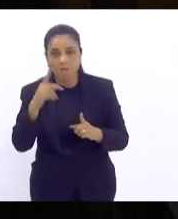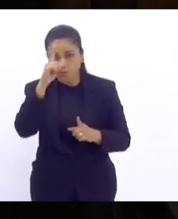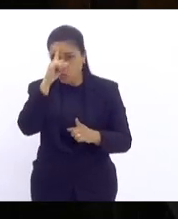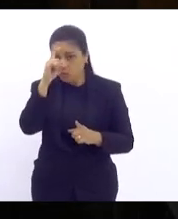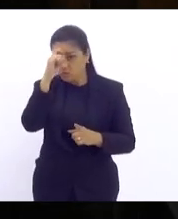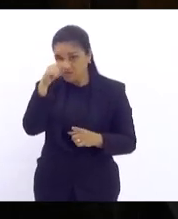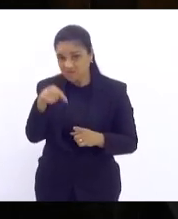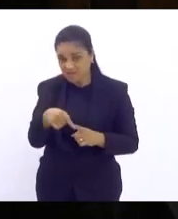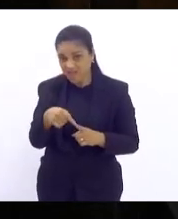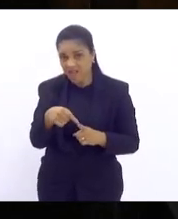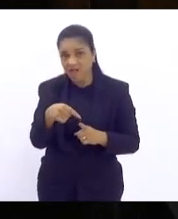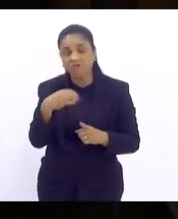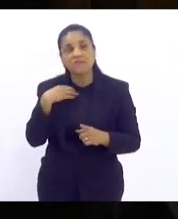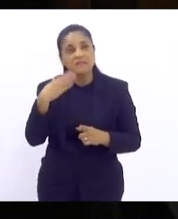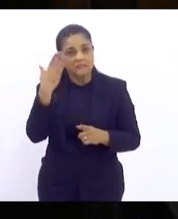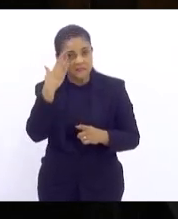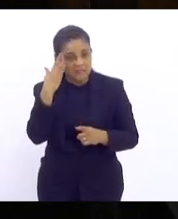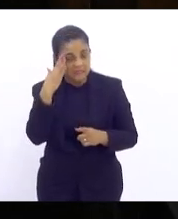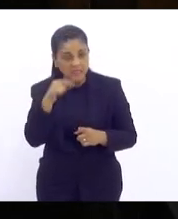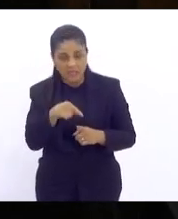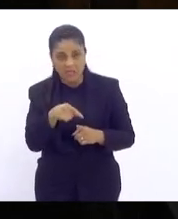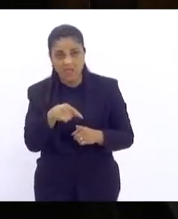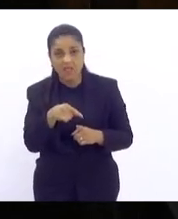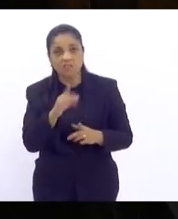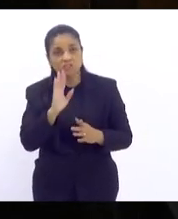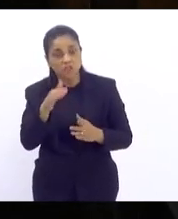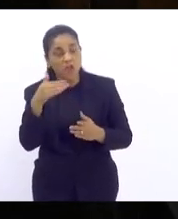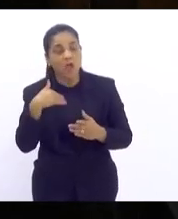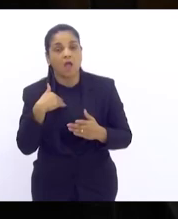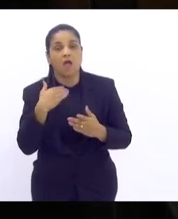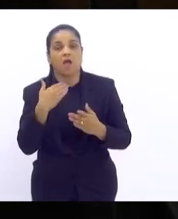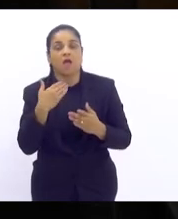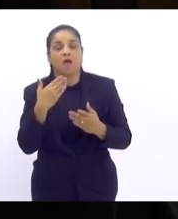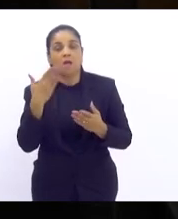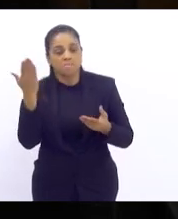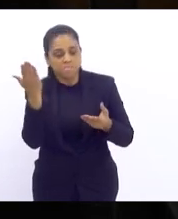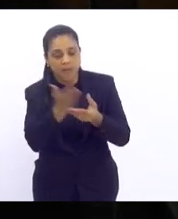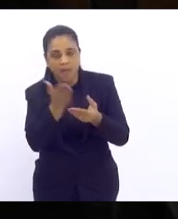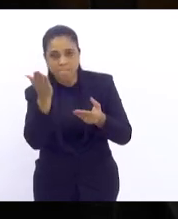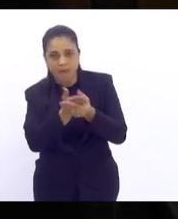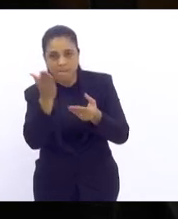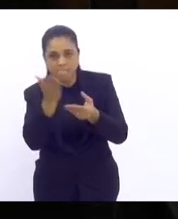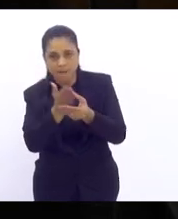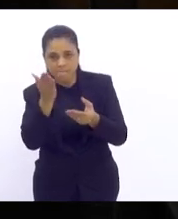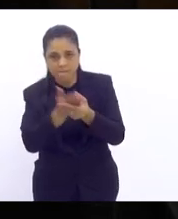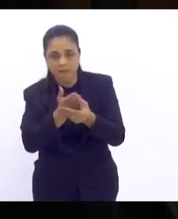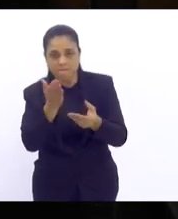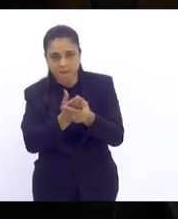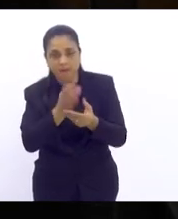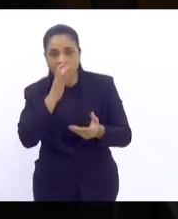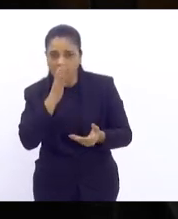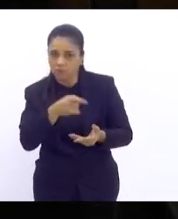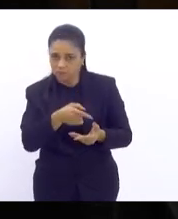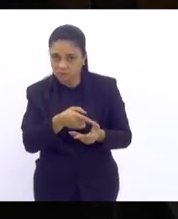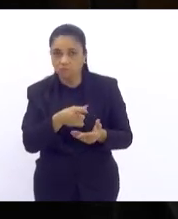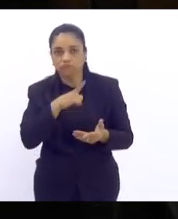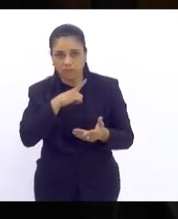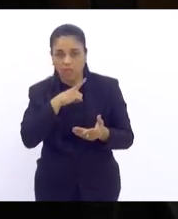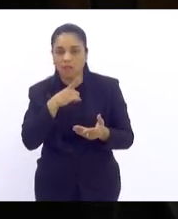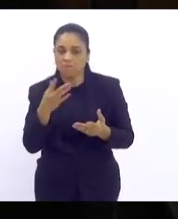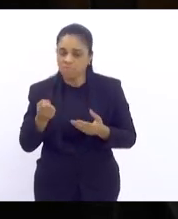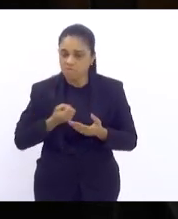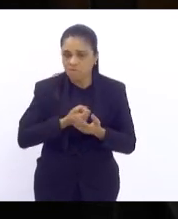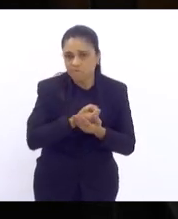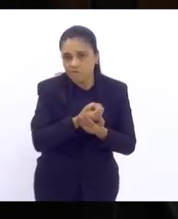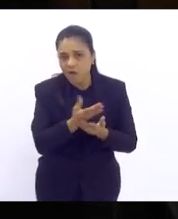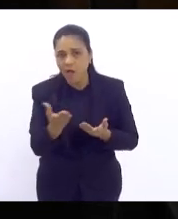entendendo que esse hospital já tem aí um elevado número de denúncias a gente precisa lembrar foi nesse mesmo hospital